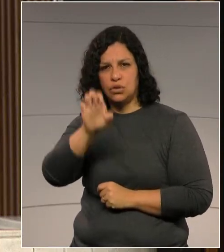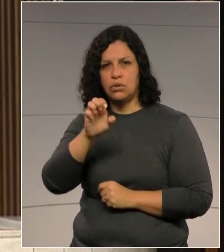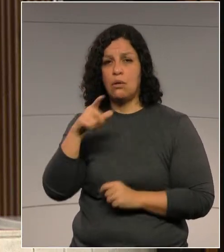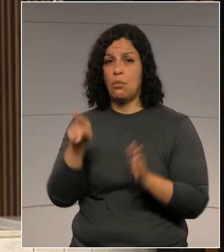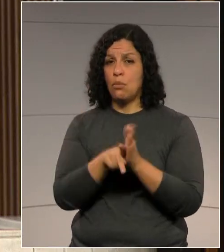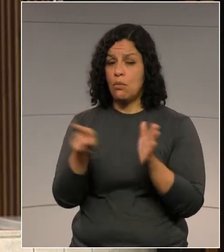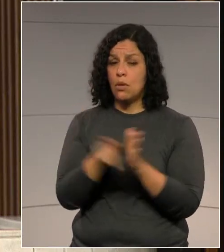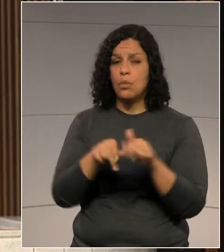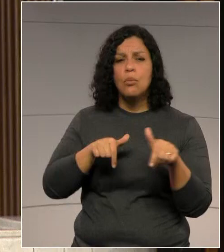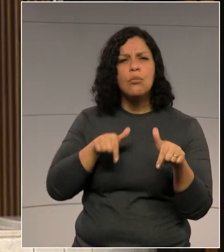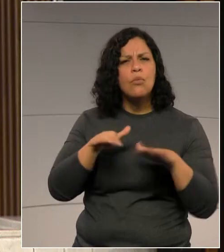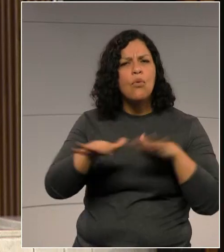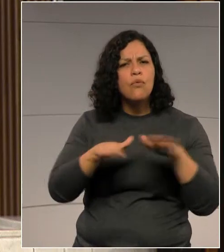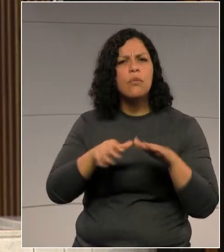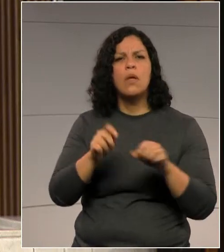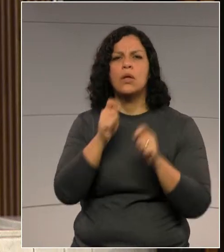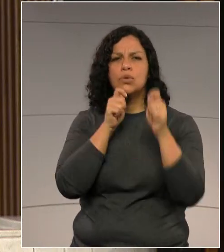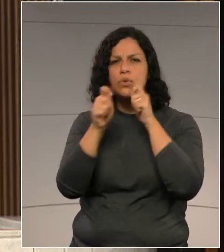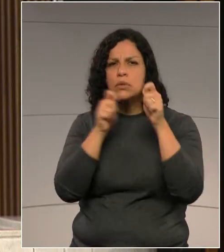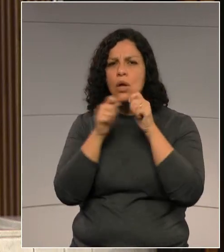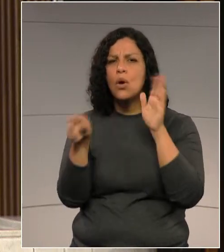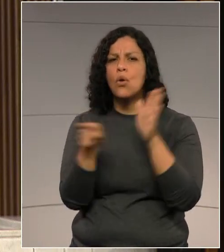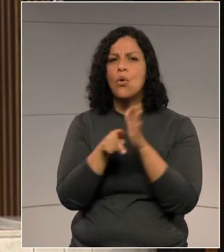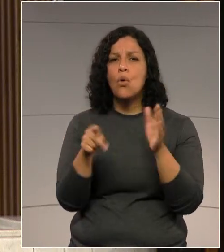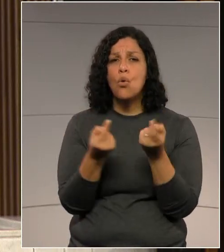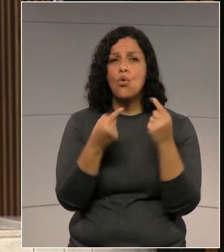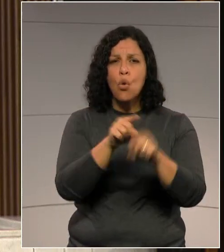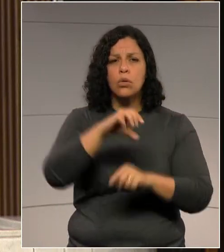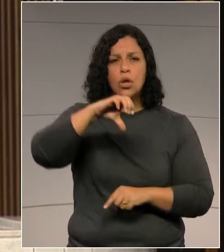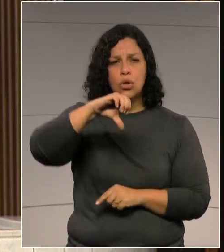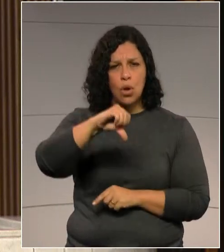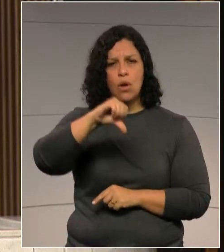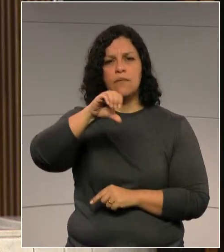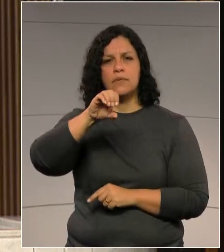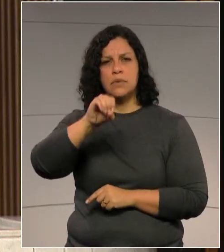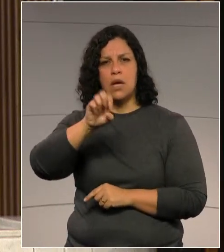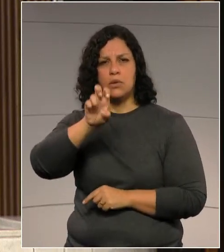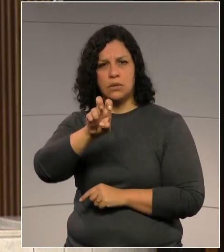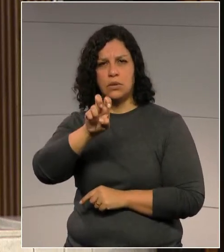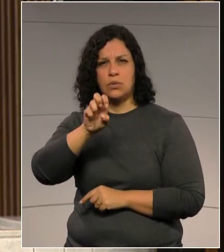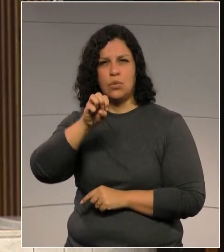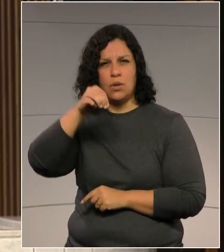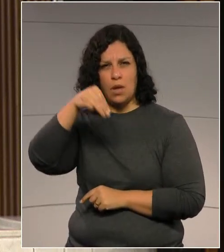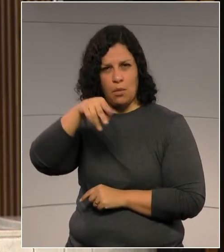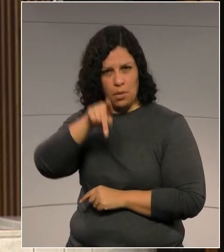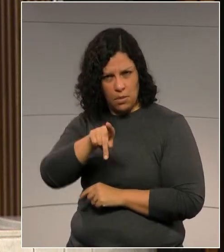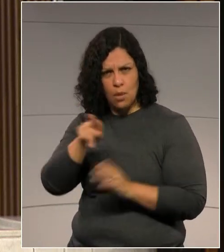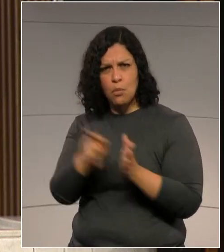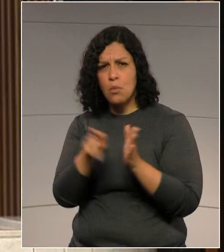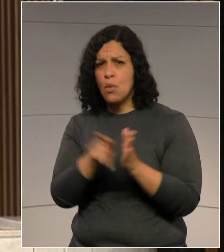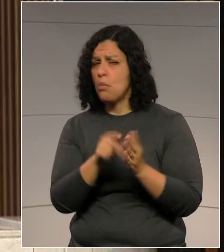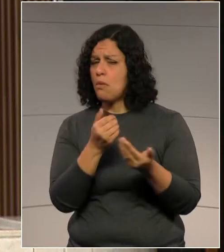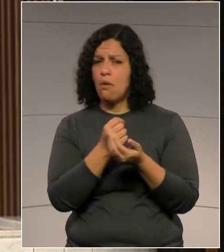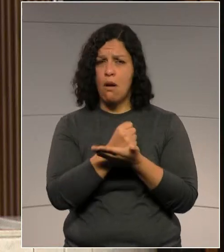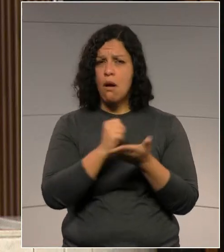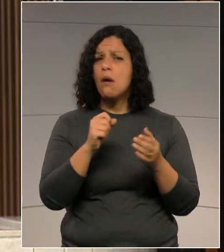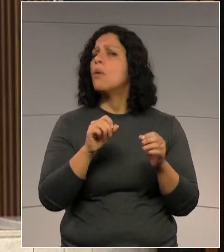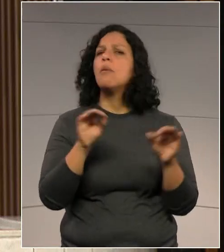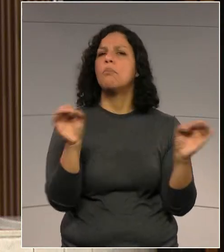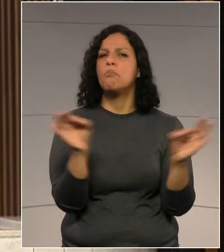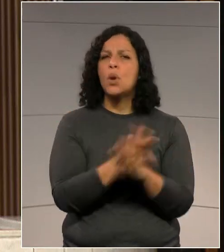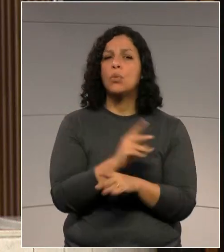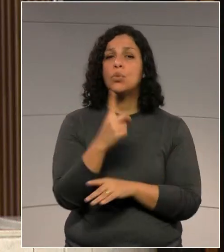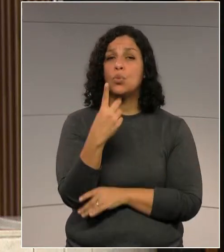jornalistas contra a medida provisória 905, que acaba com a obrigatoriedade de registro de 14